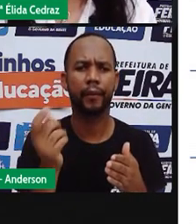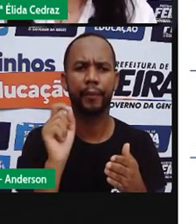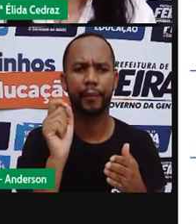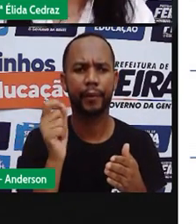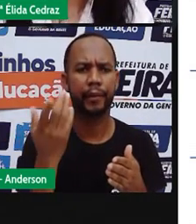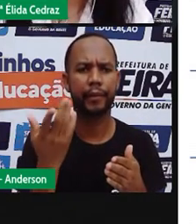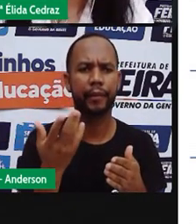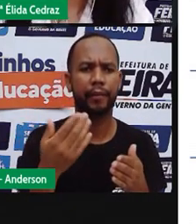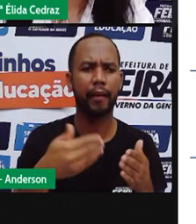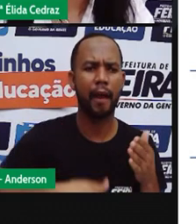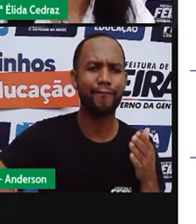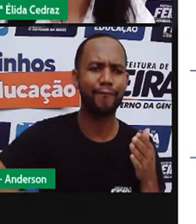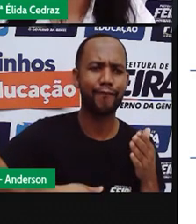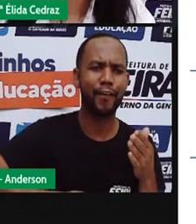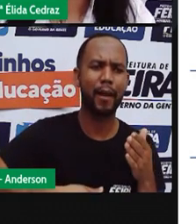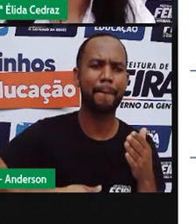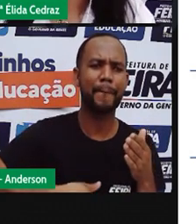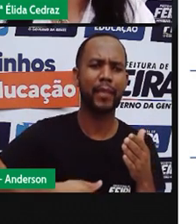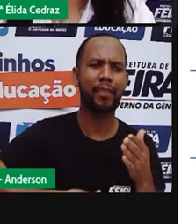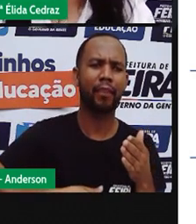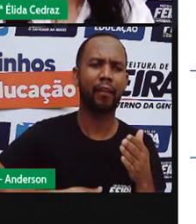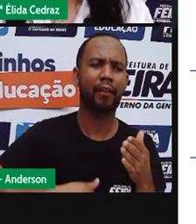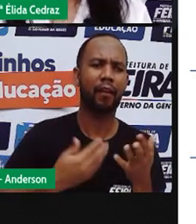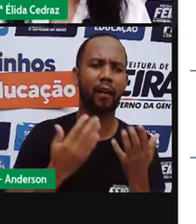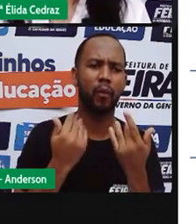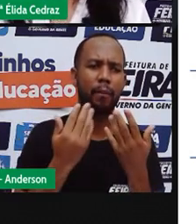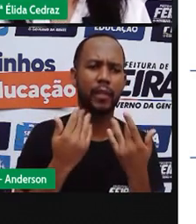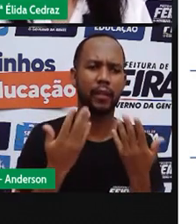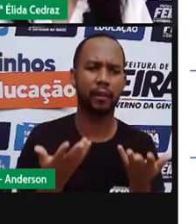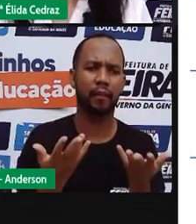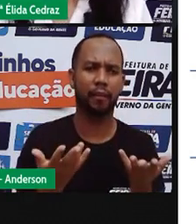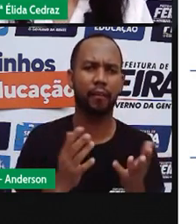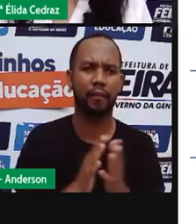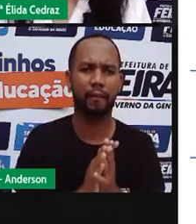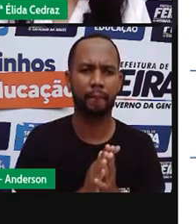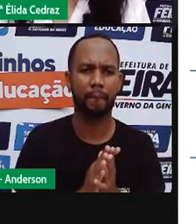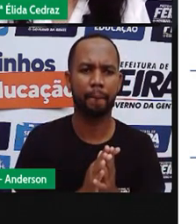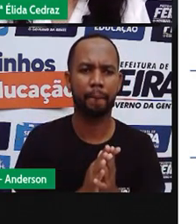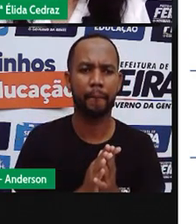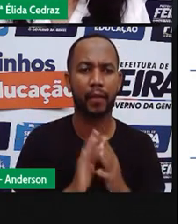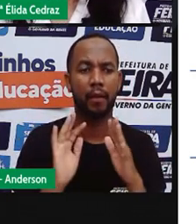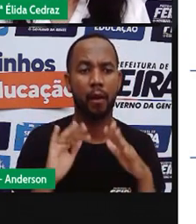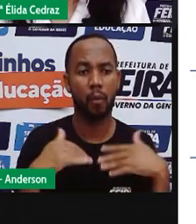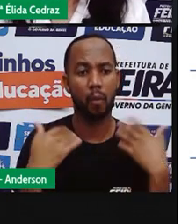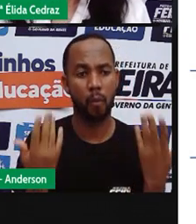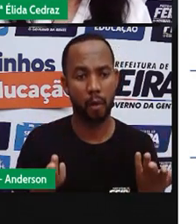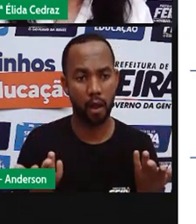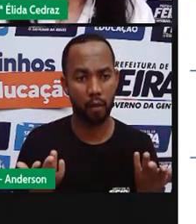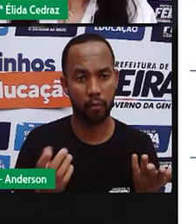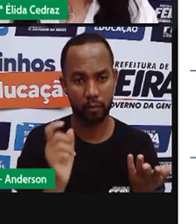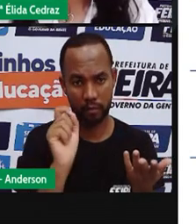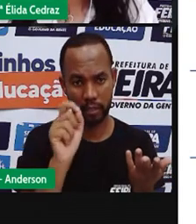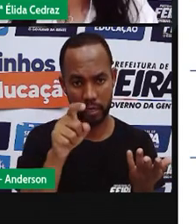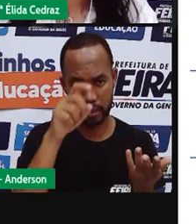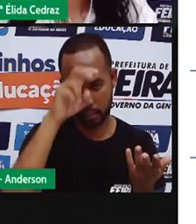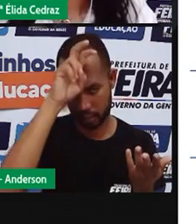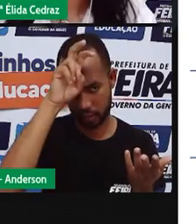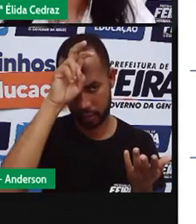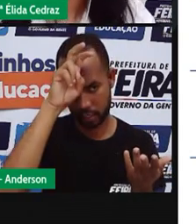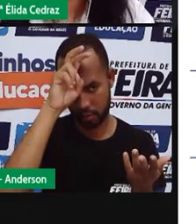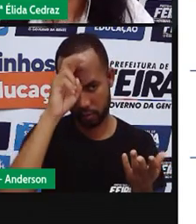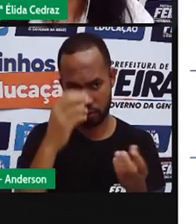comida, pois ela estava faminta. E qual foi a reação da formiga? Quando